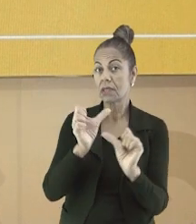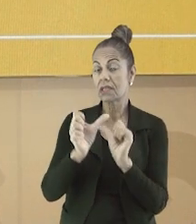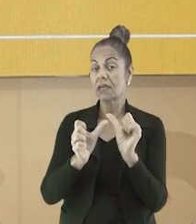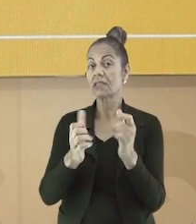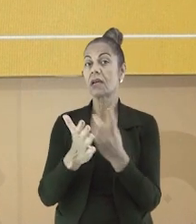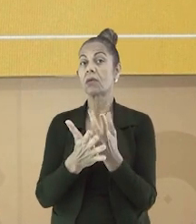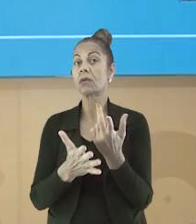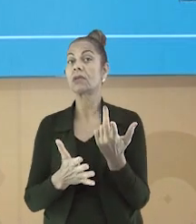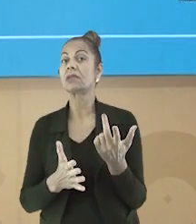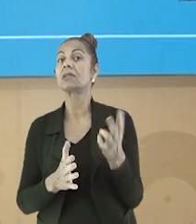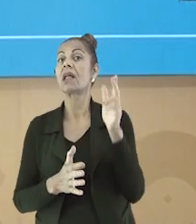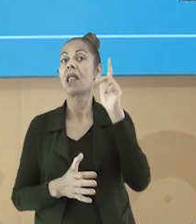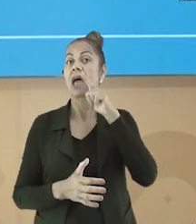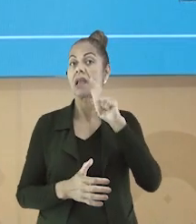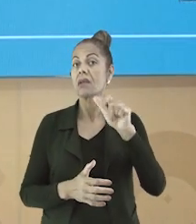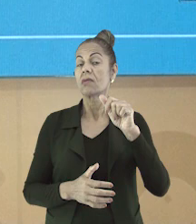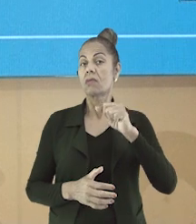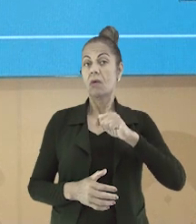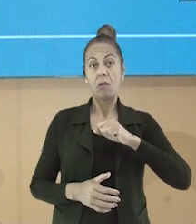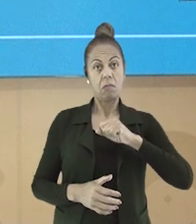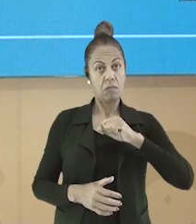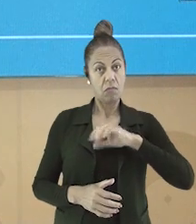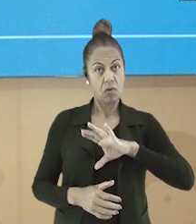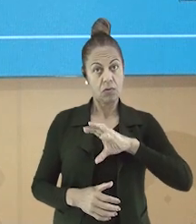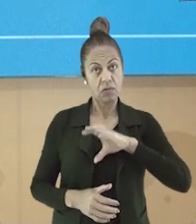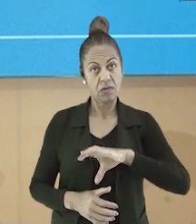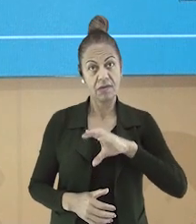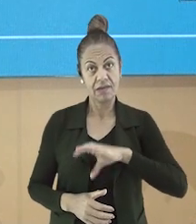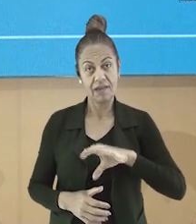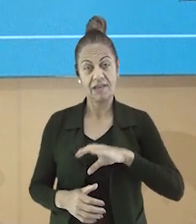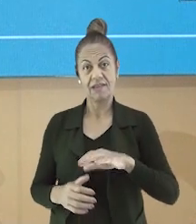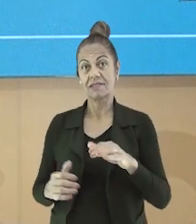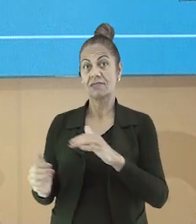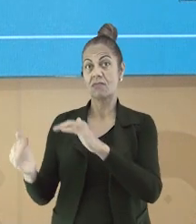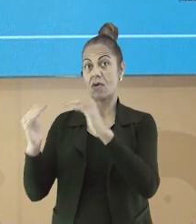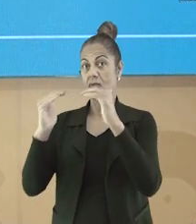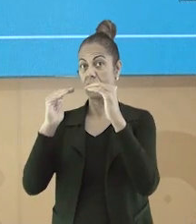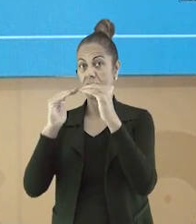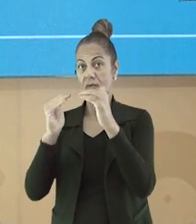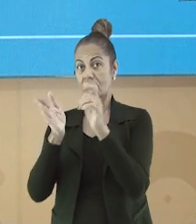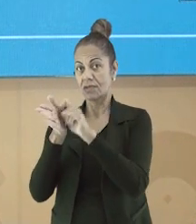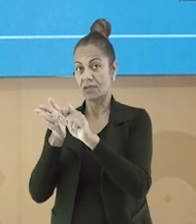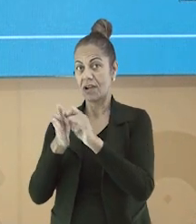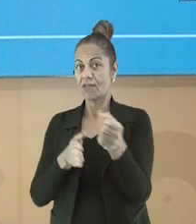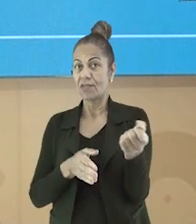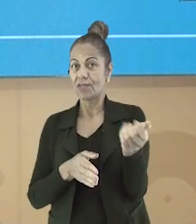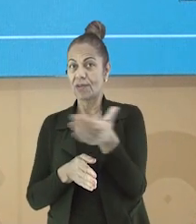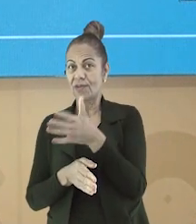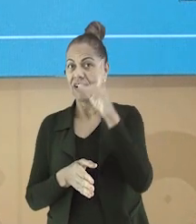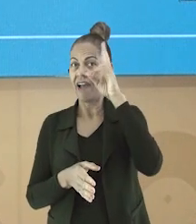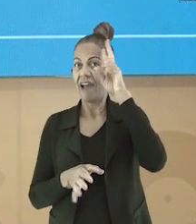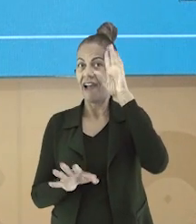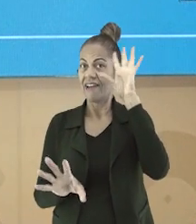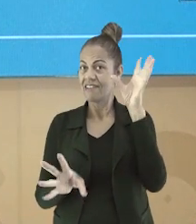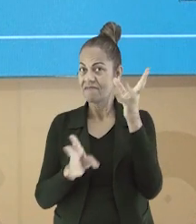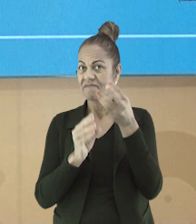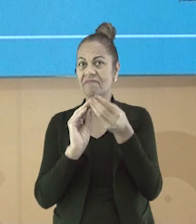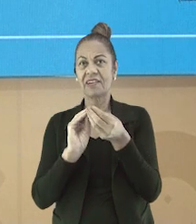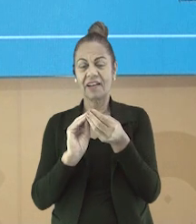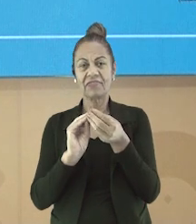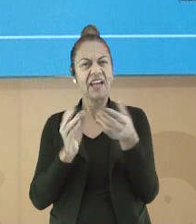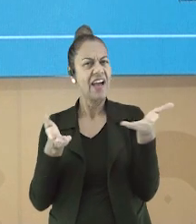Esses foram alguns lembretes sobre as mudanças que ocorreram no português devido ao novo acordo ortográfico.